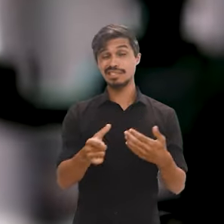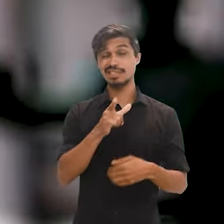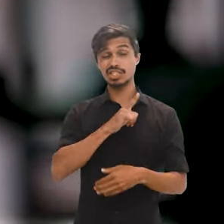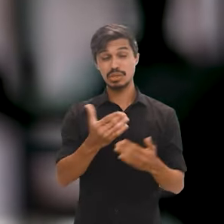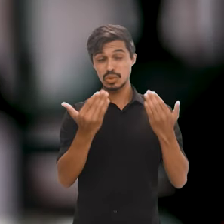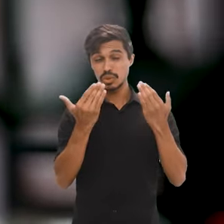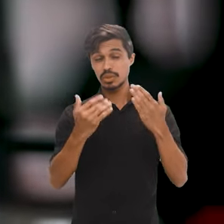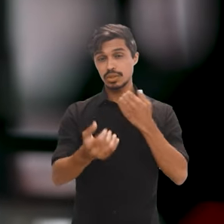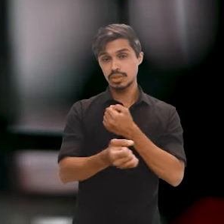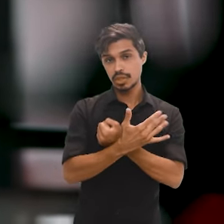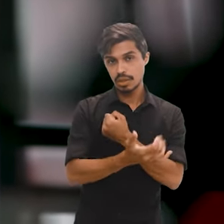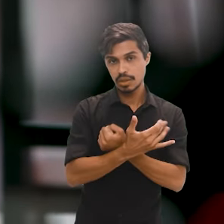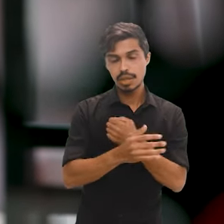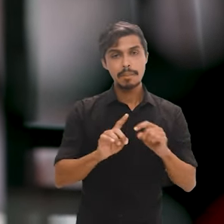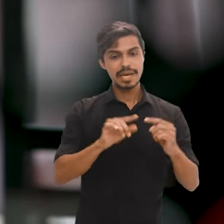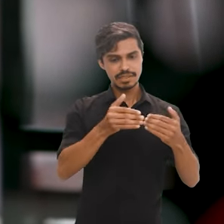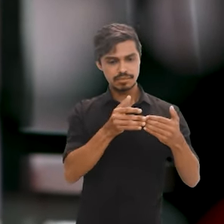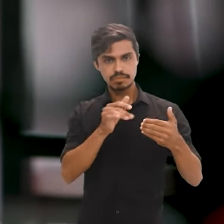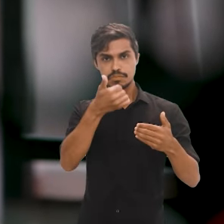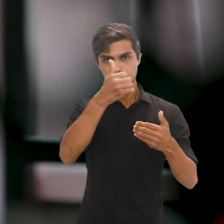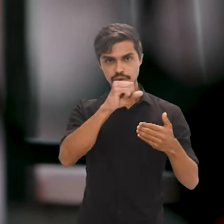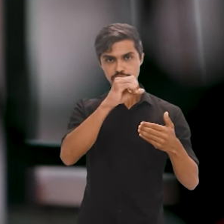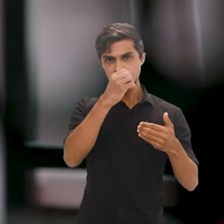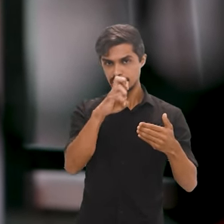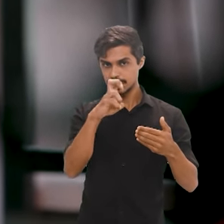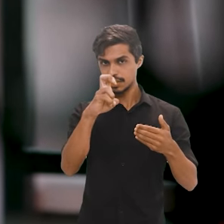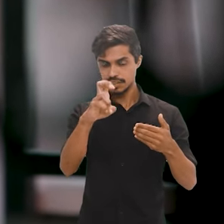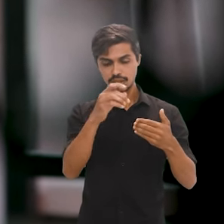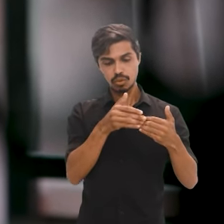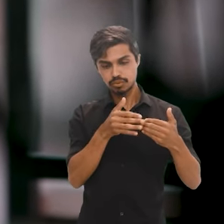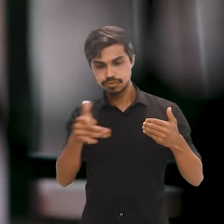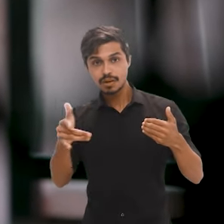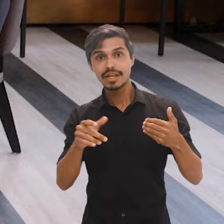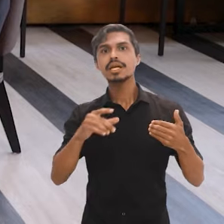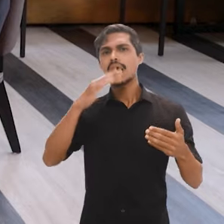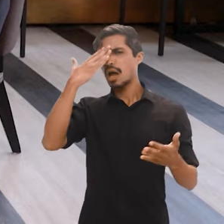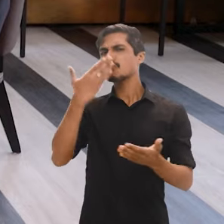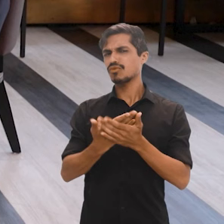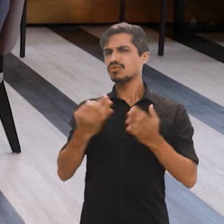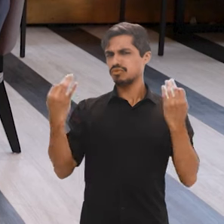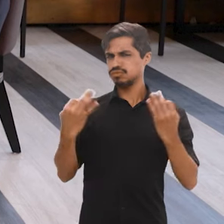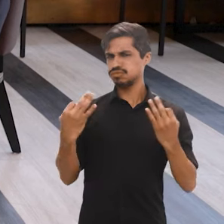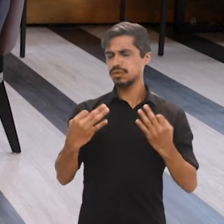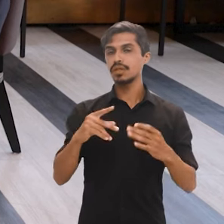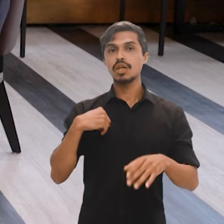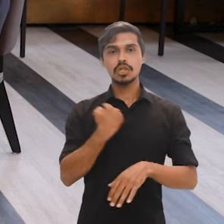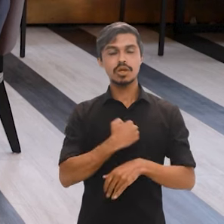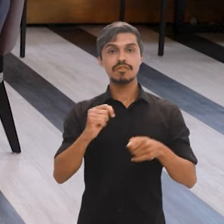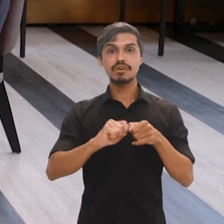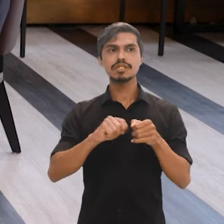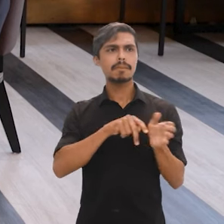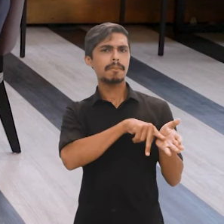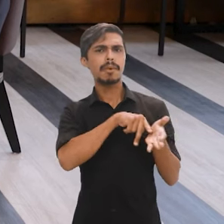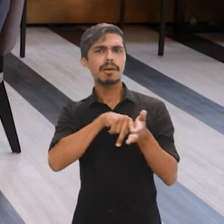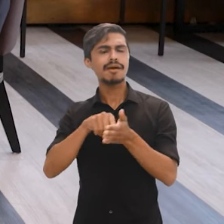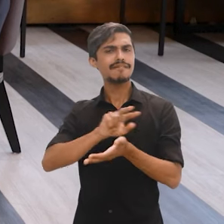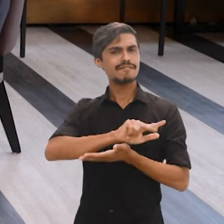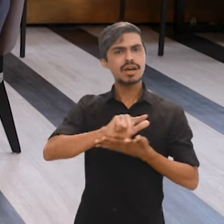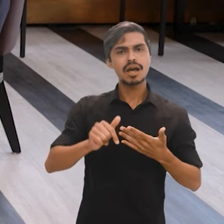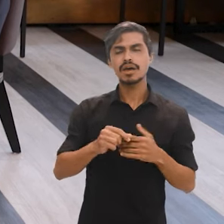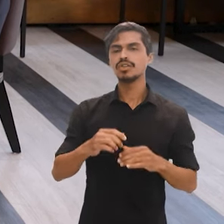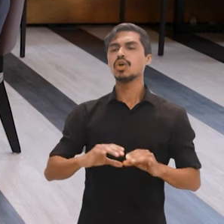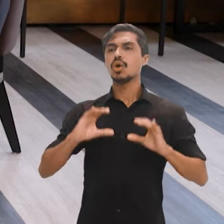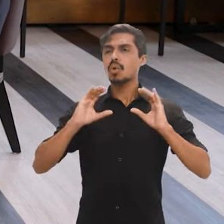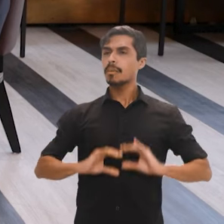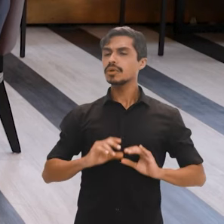postura de muita credibilidade no que diz respeito à questão do índice de preços. Mas também nós fazemos outros levantamentos sobre o